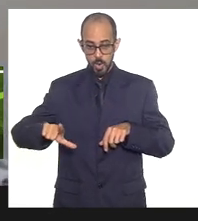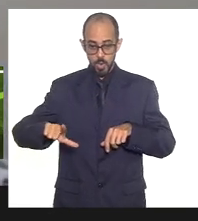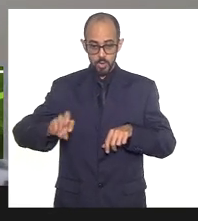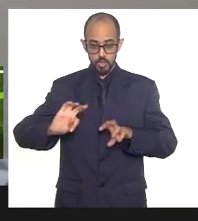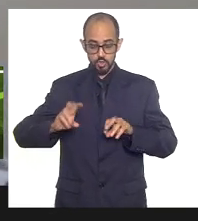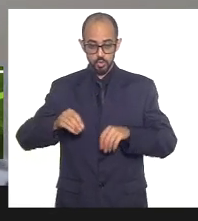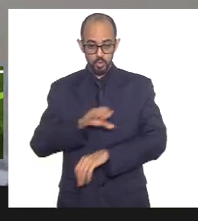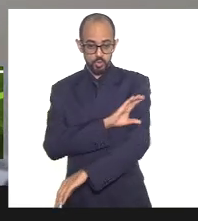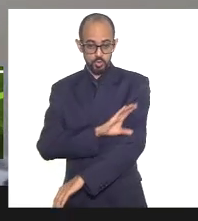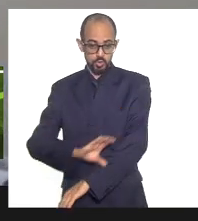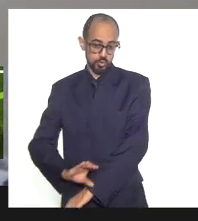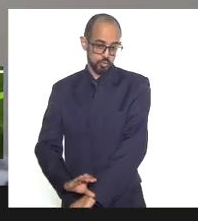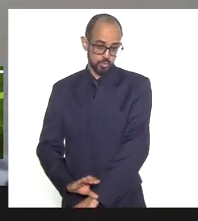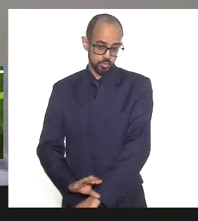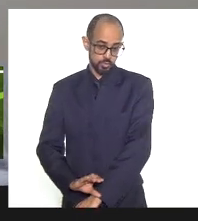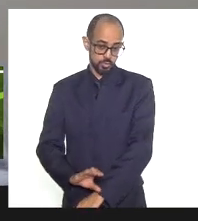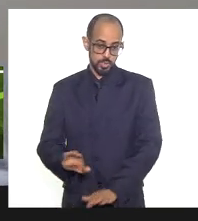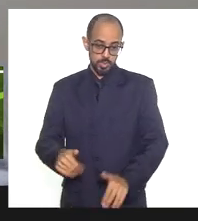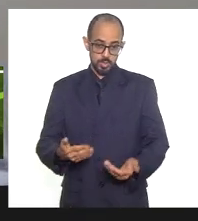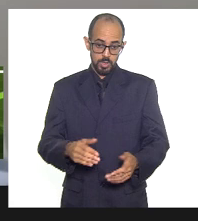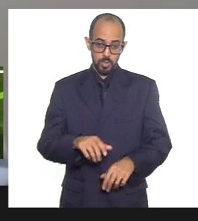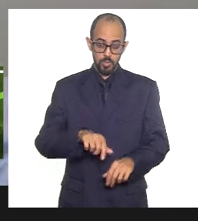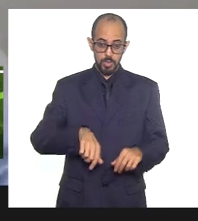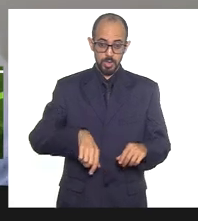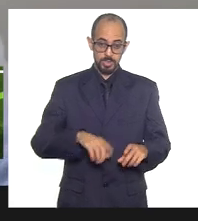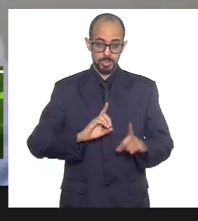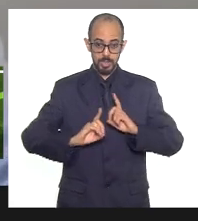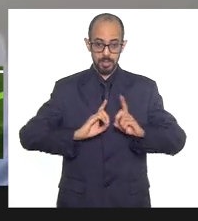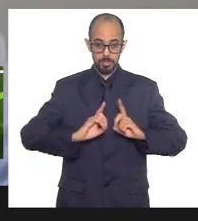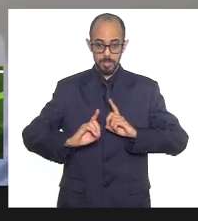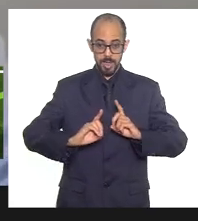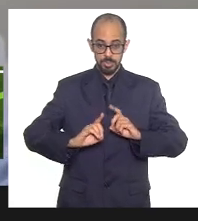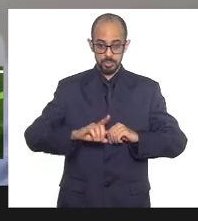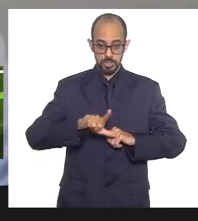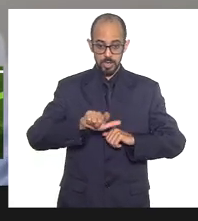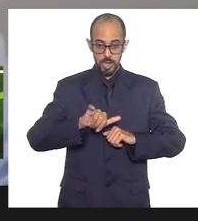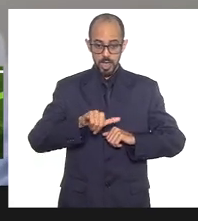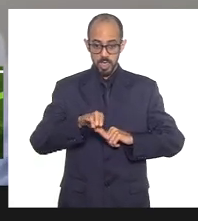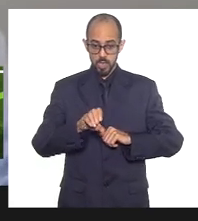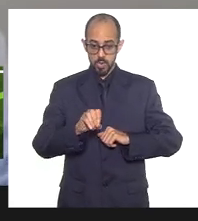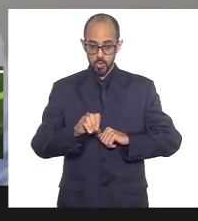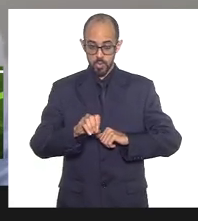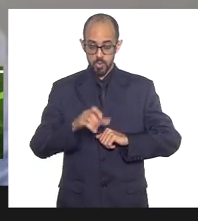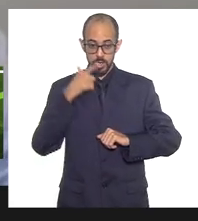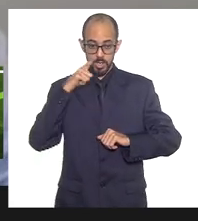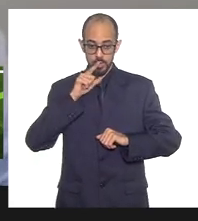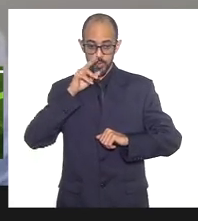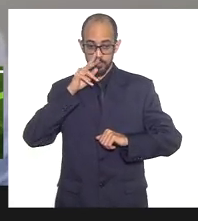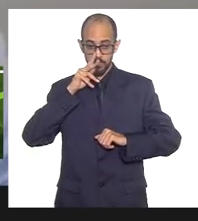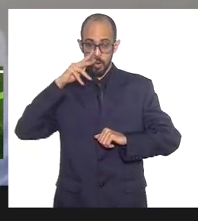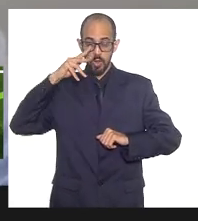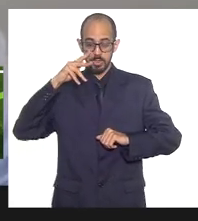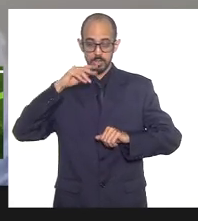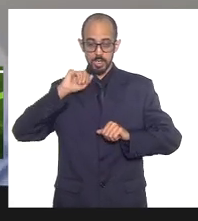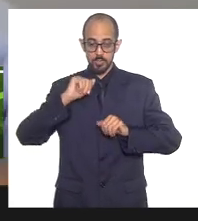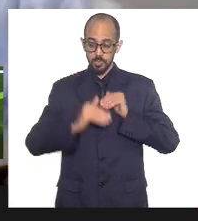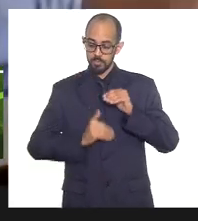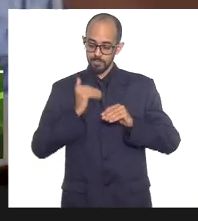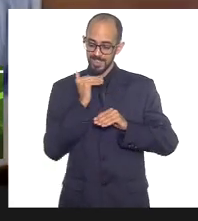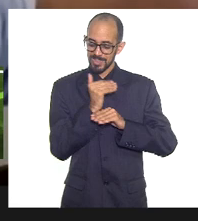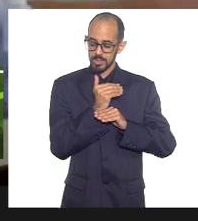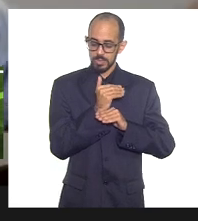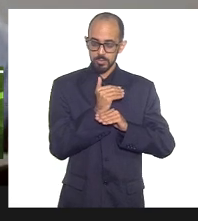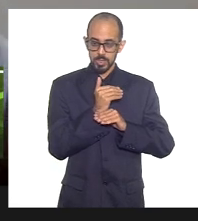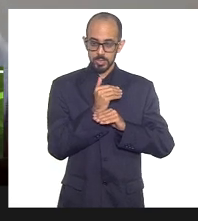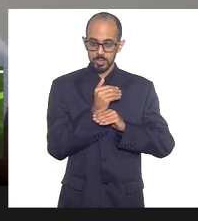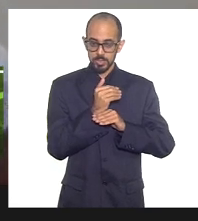debate relacionado à laicidade do Estado é um debate que ganhou muita força nesse momento, ganhou mais projeção do que em